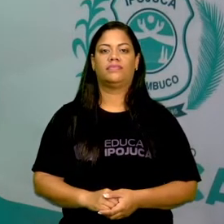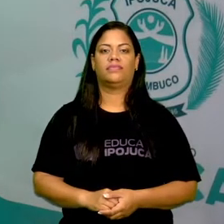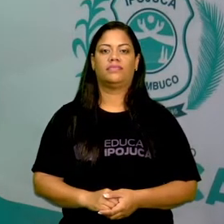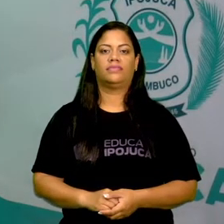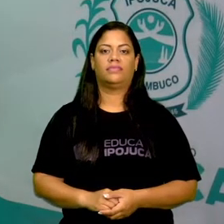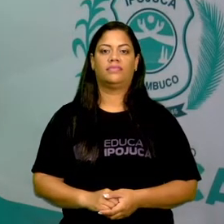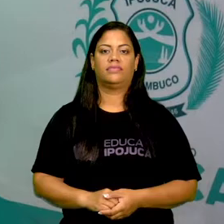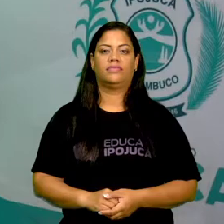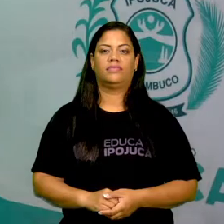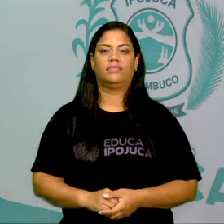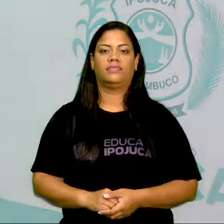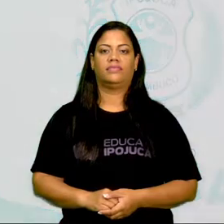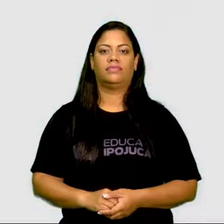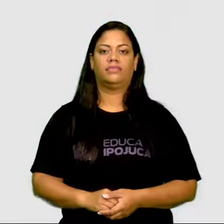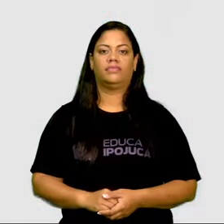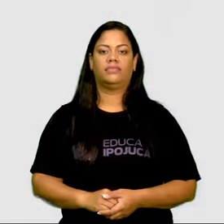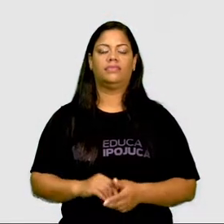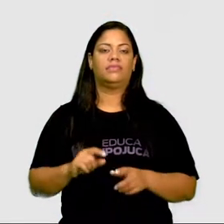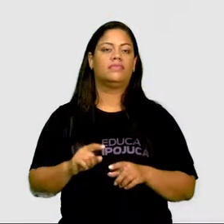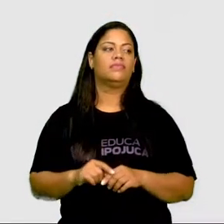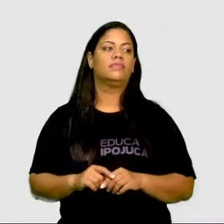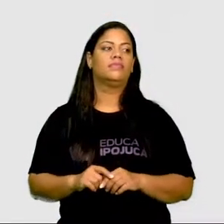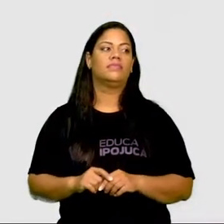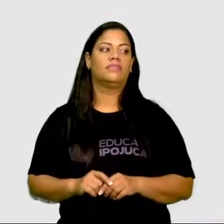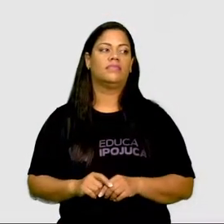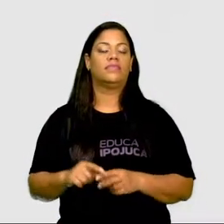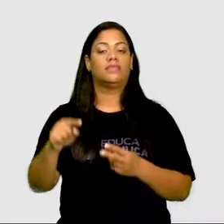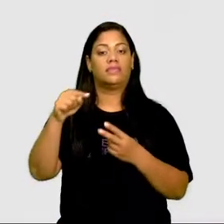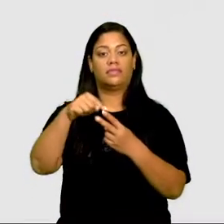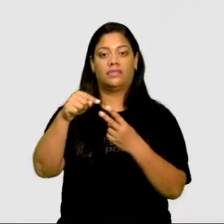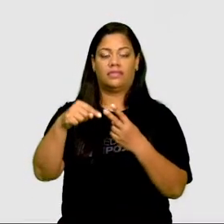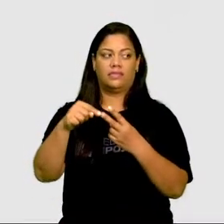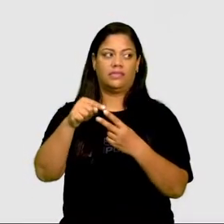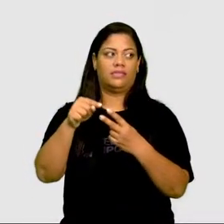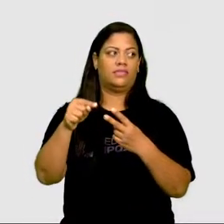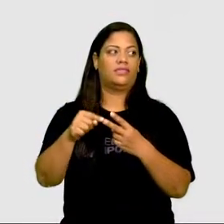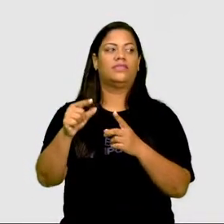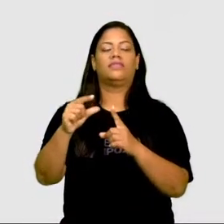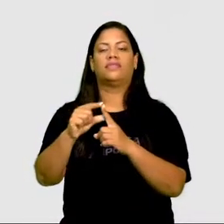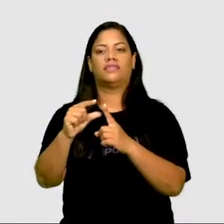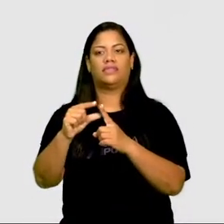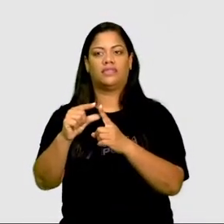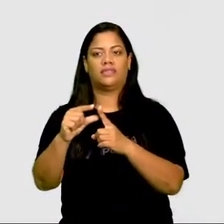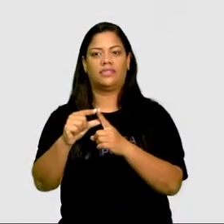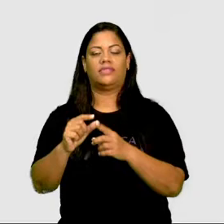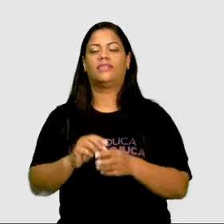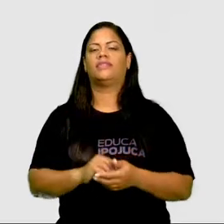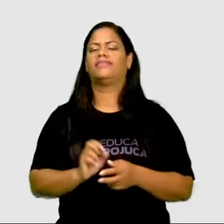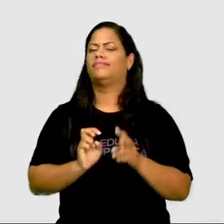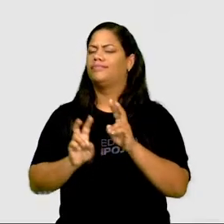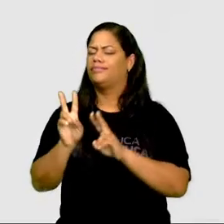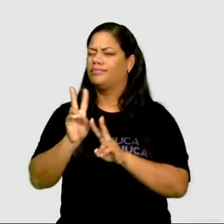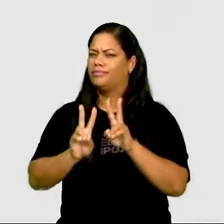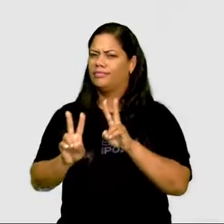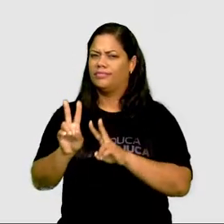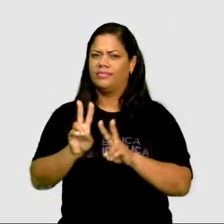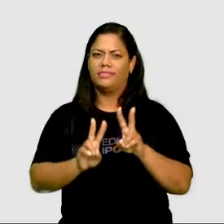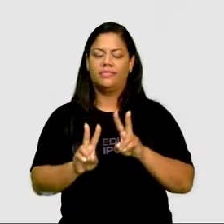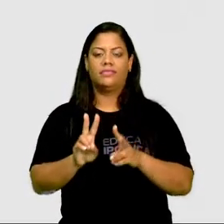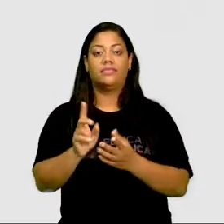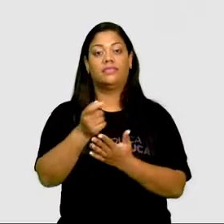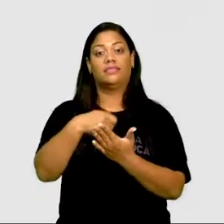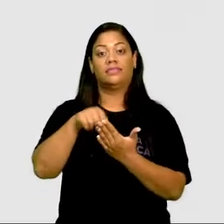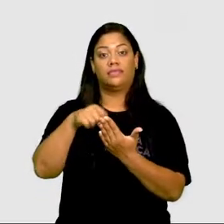E aí temos mais duas palavrinhas para analisarmos. A